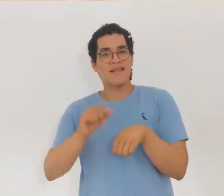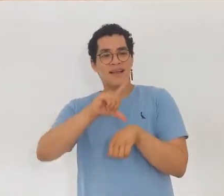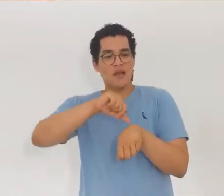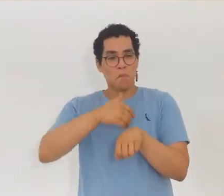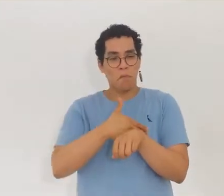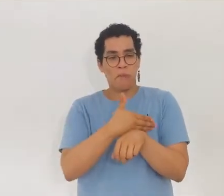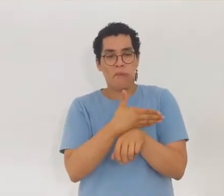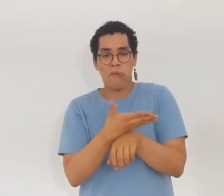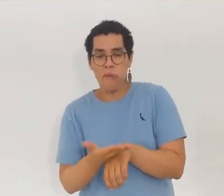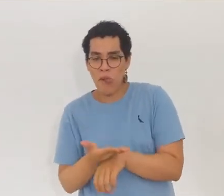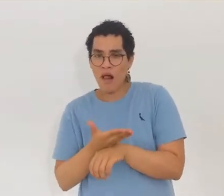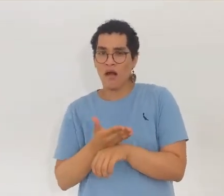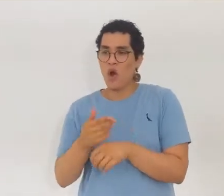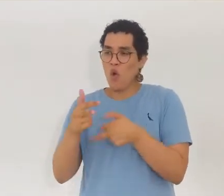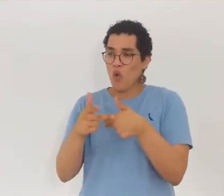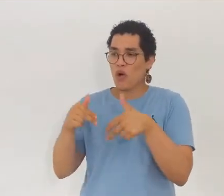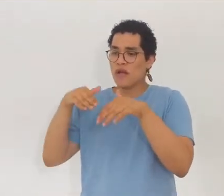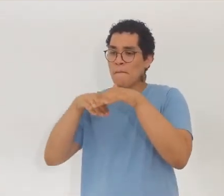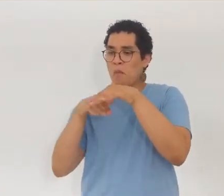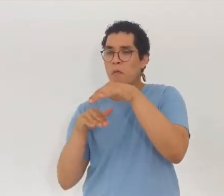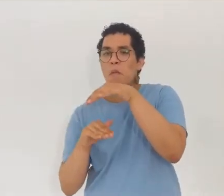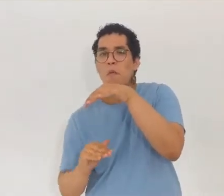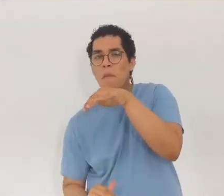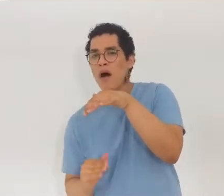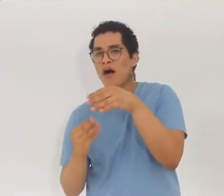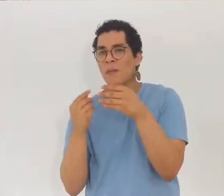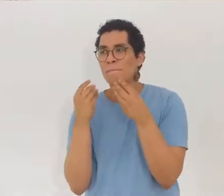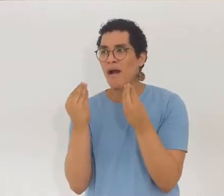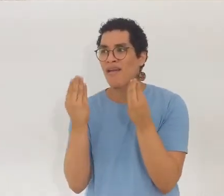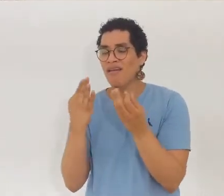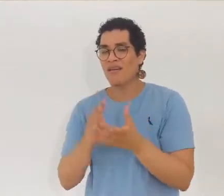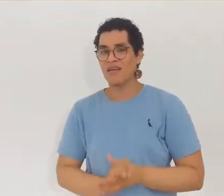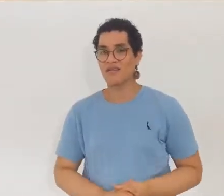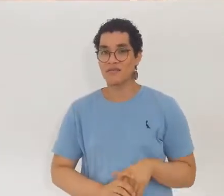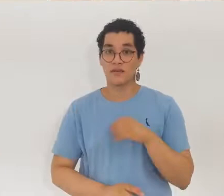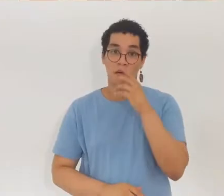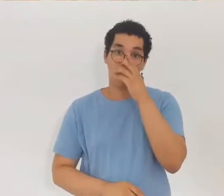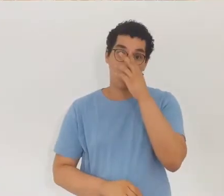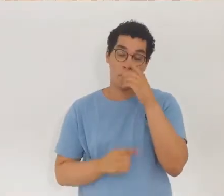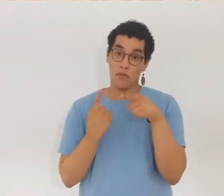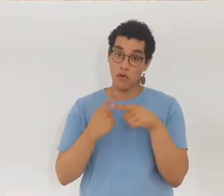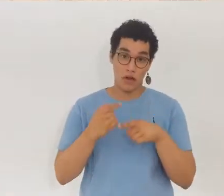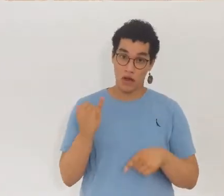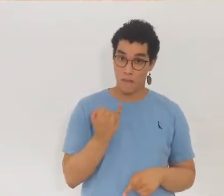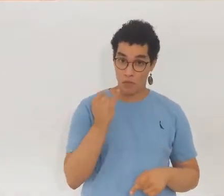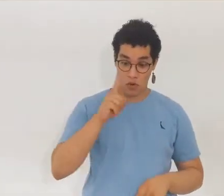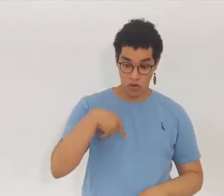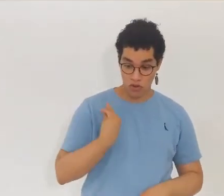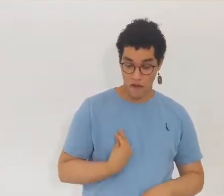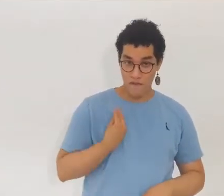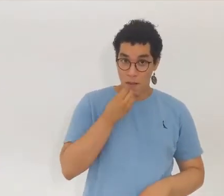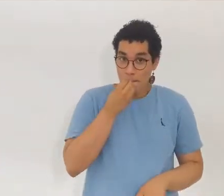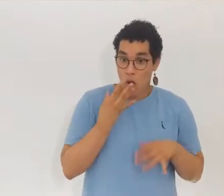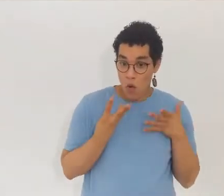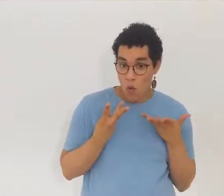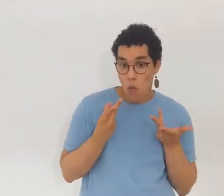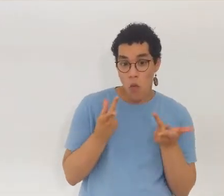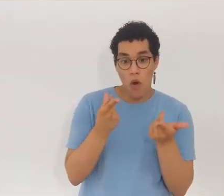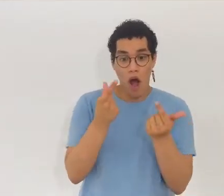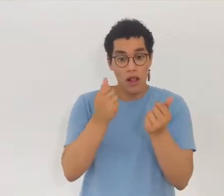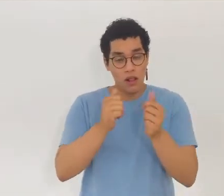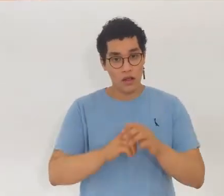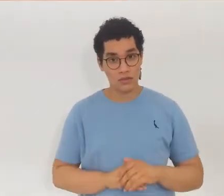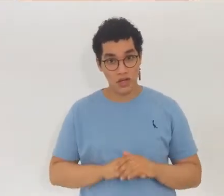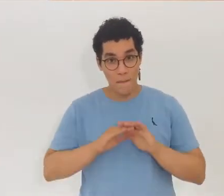Por que a gente perde tanto tempo amontoando coisas? Viver uma vida boa é algo pelo qual a gente deve